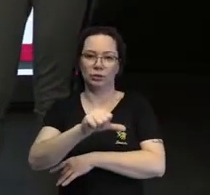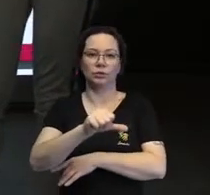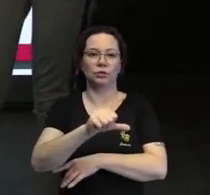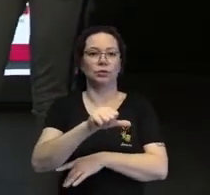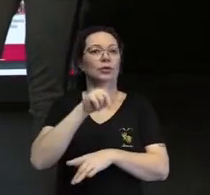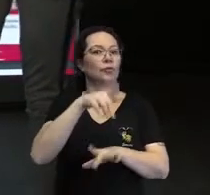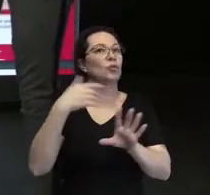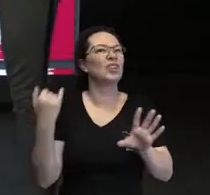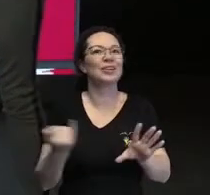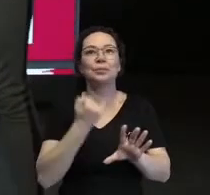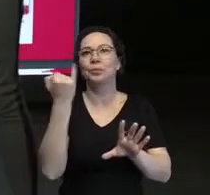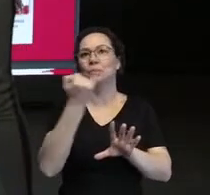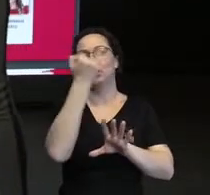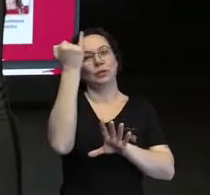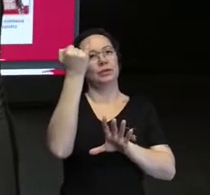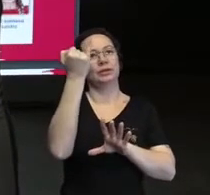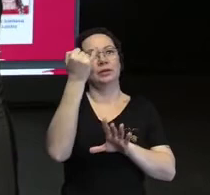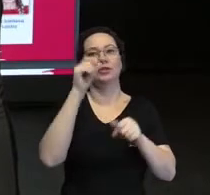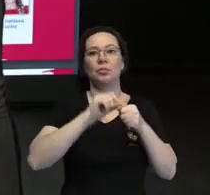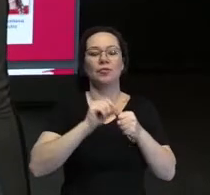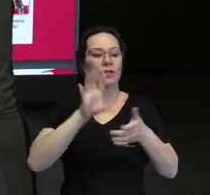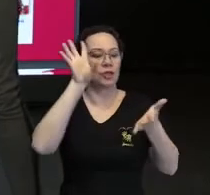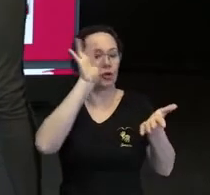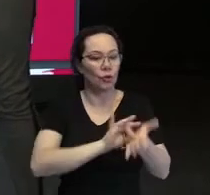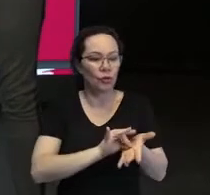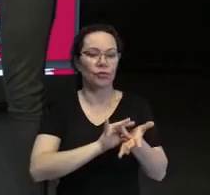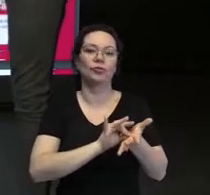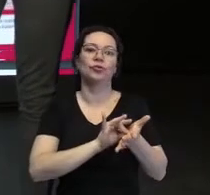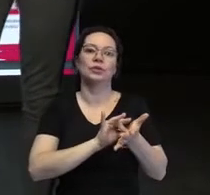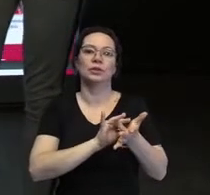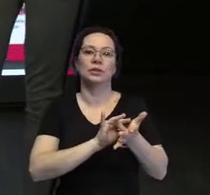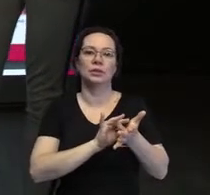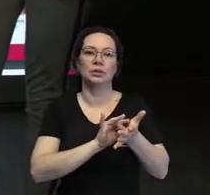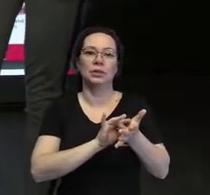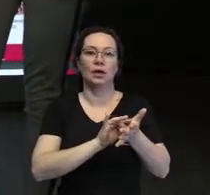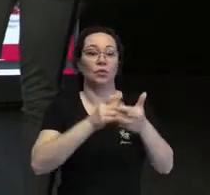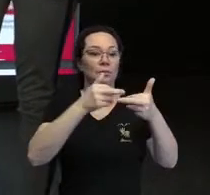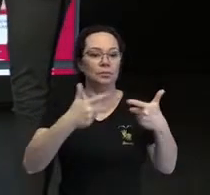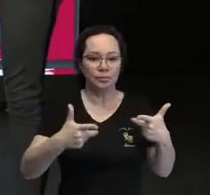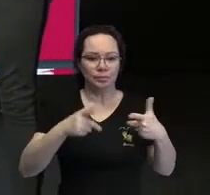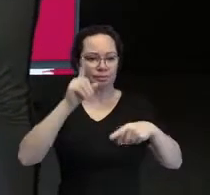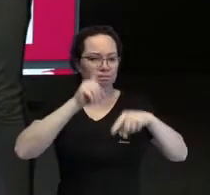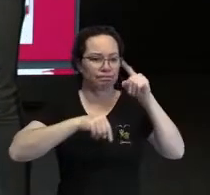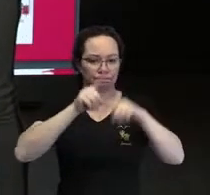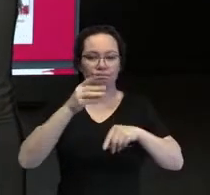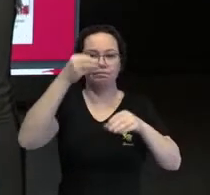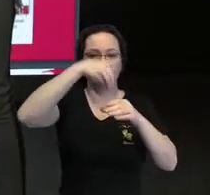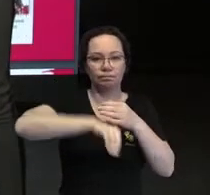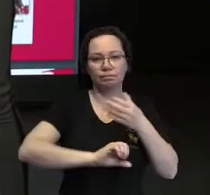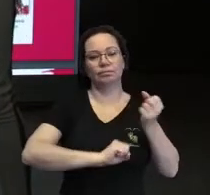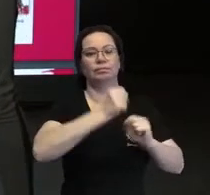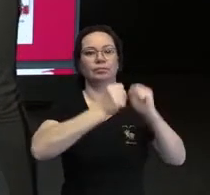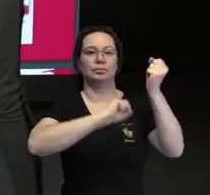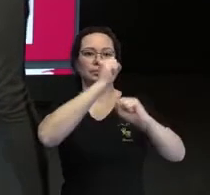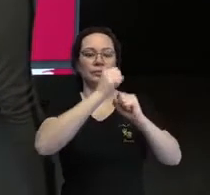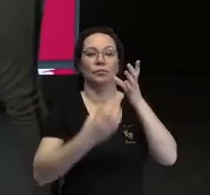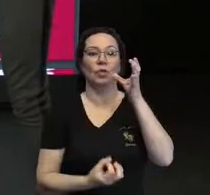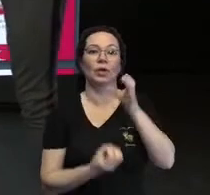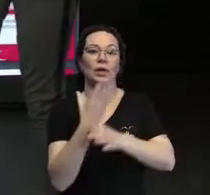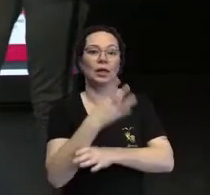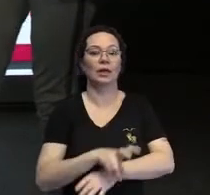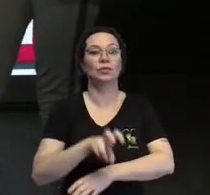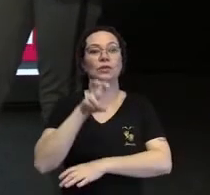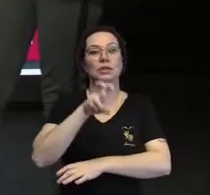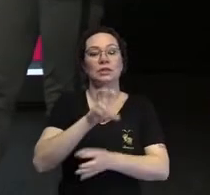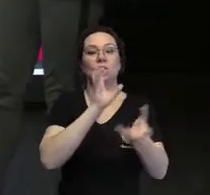muito marcante para consolidar mais ações de diversidade e inclusão dentro da instituição. foi criado cinco